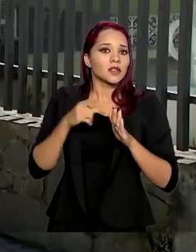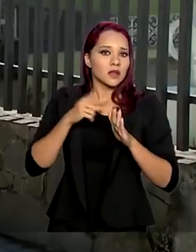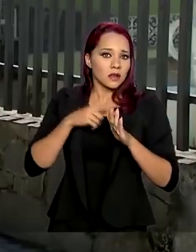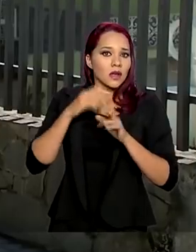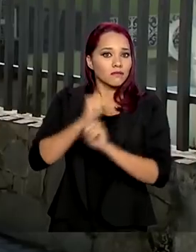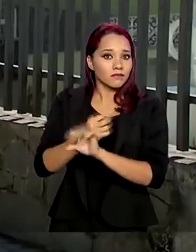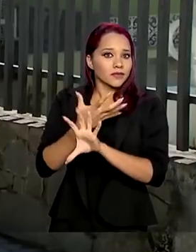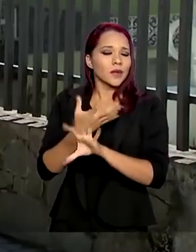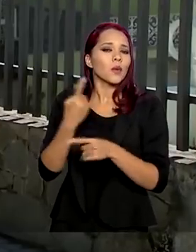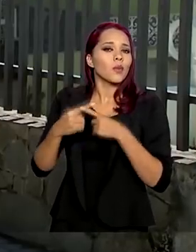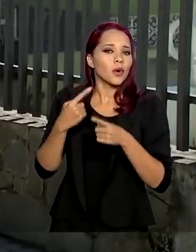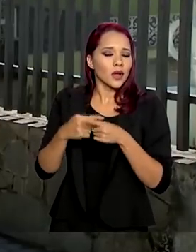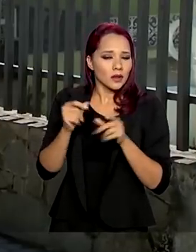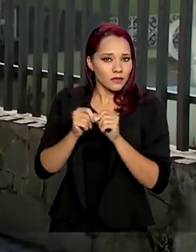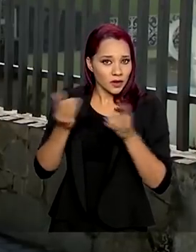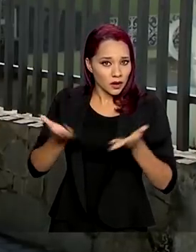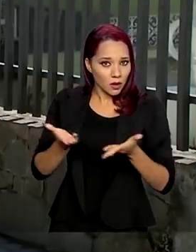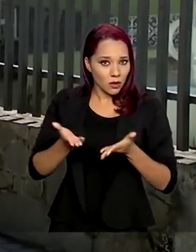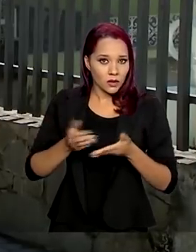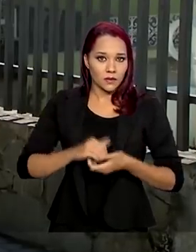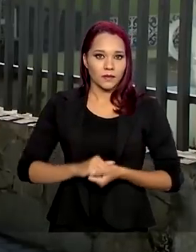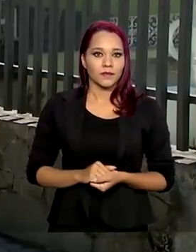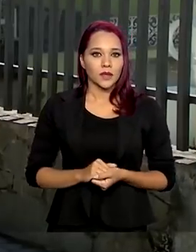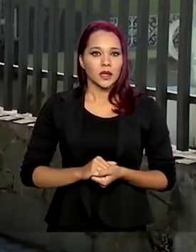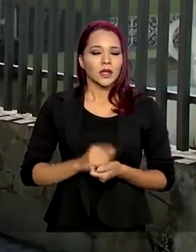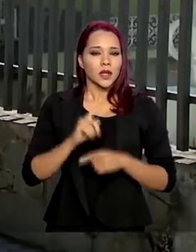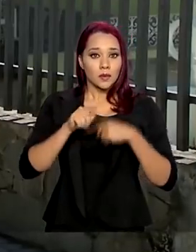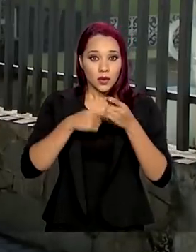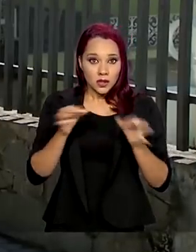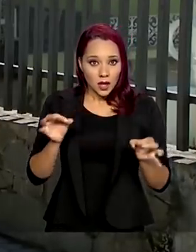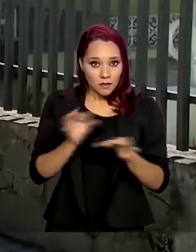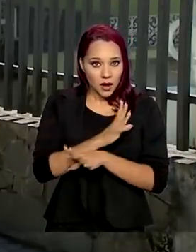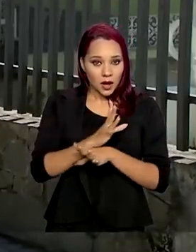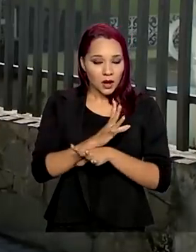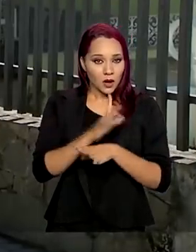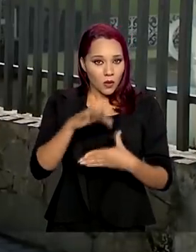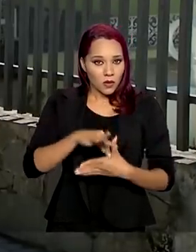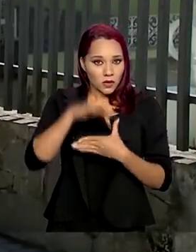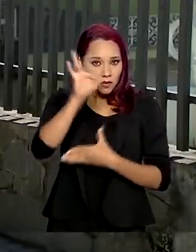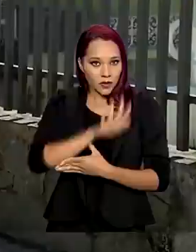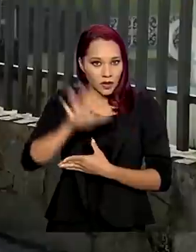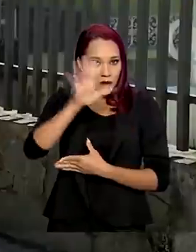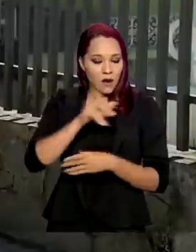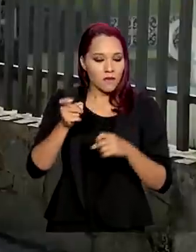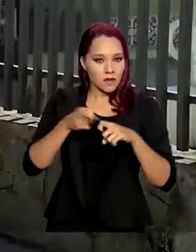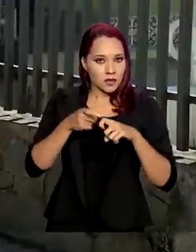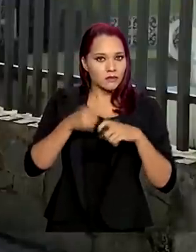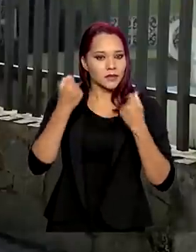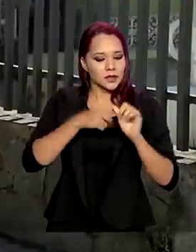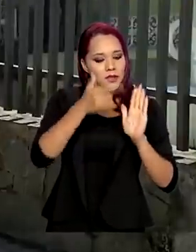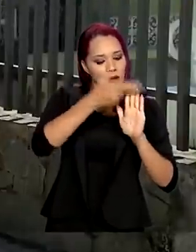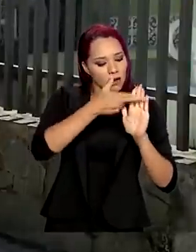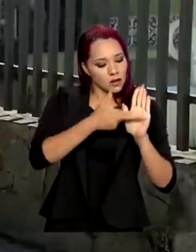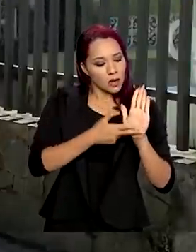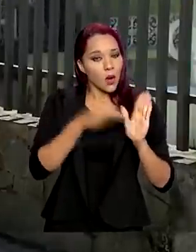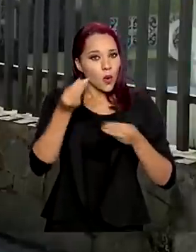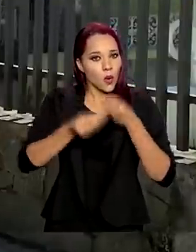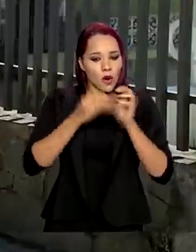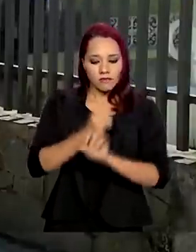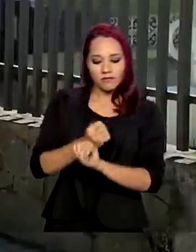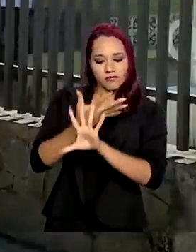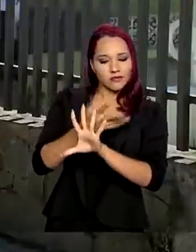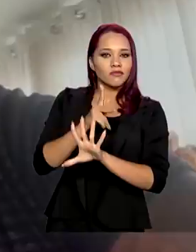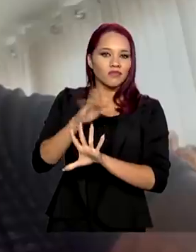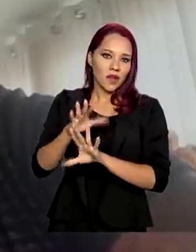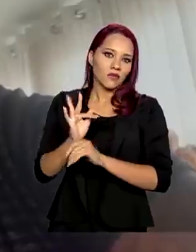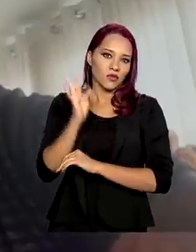e por que ele está sendo feito naquele momento. Quando o estudo passar, o Conselho Federal de Medicina deve regulamentar como as consultas online vão